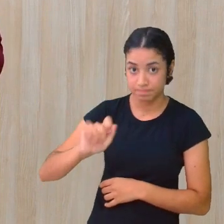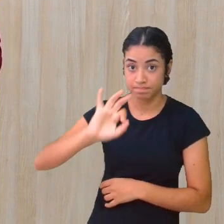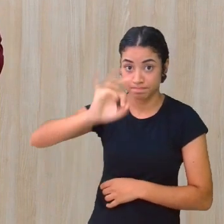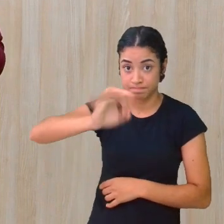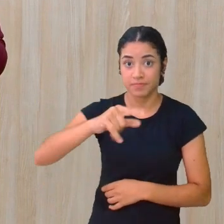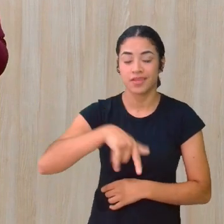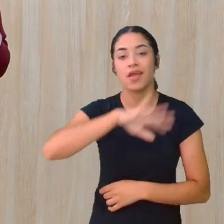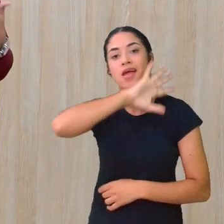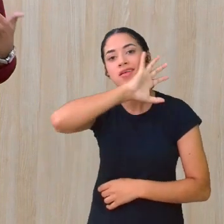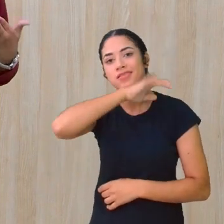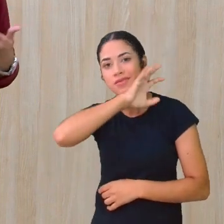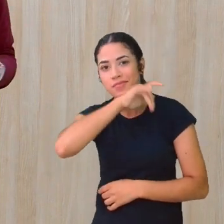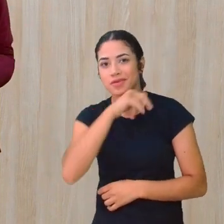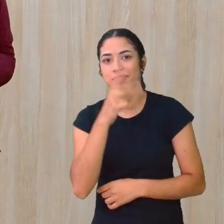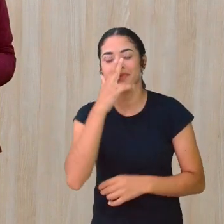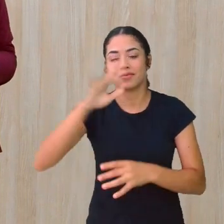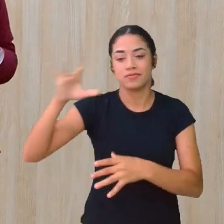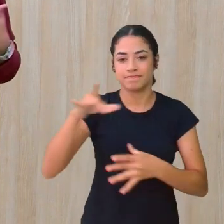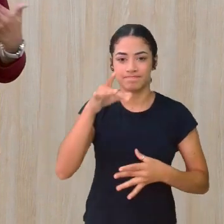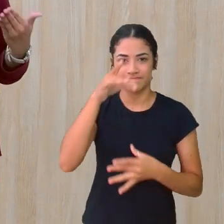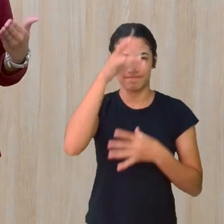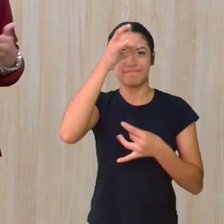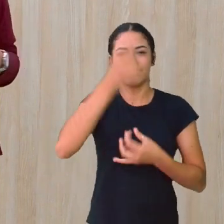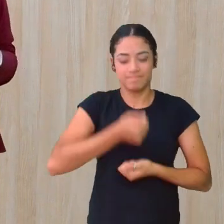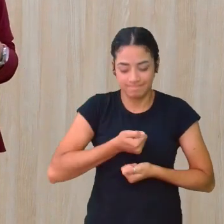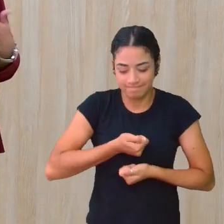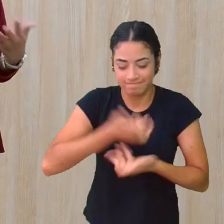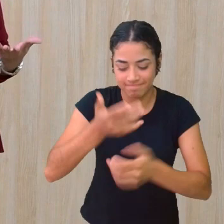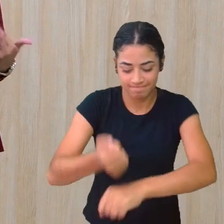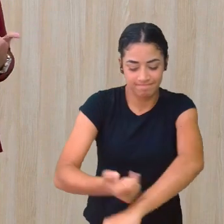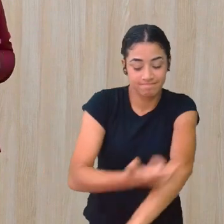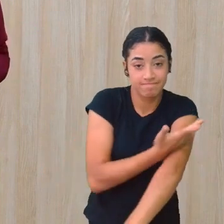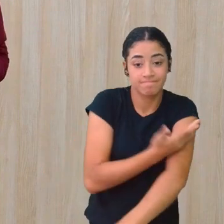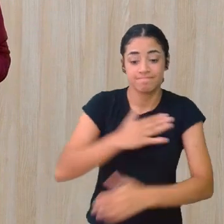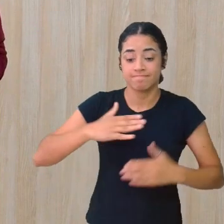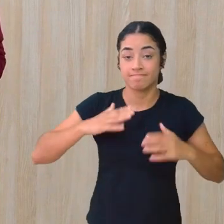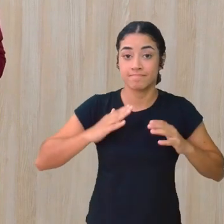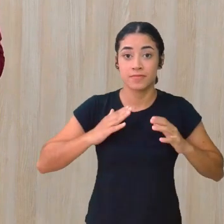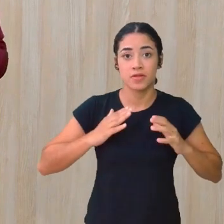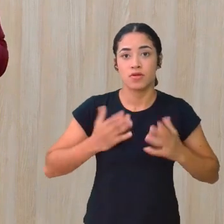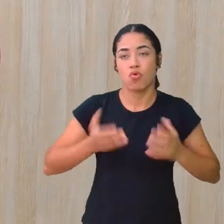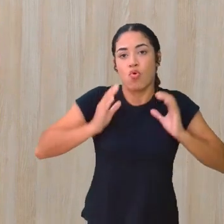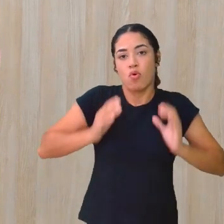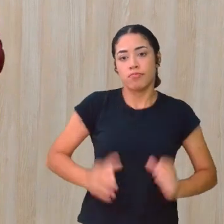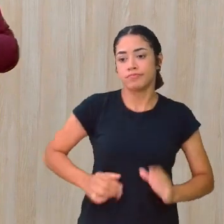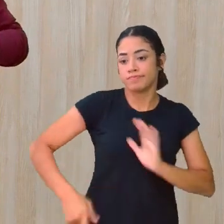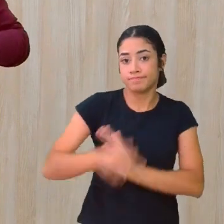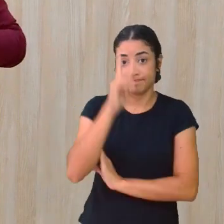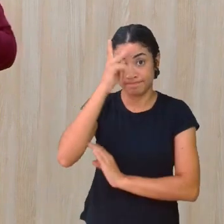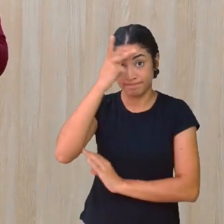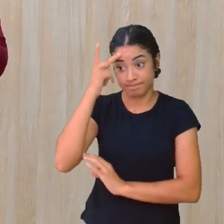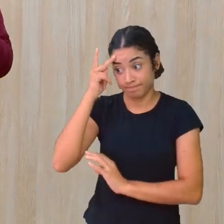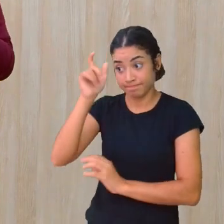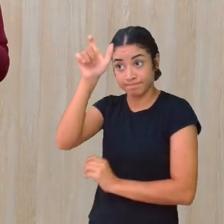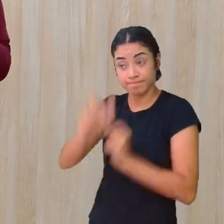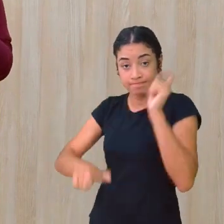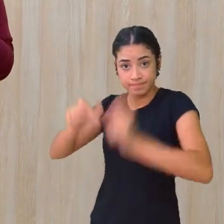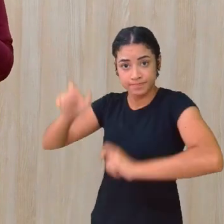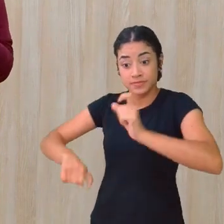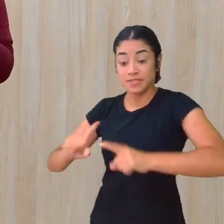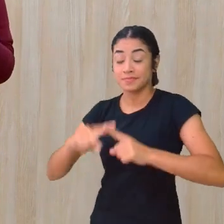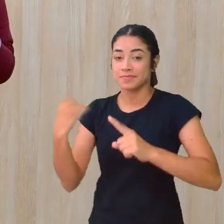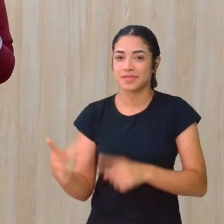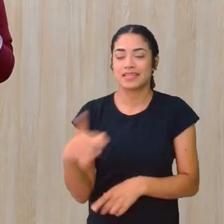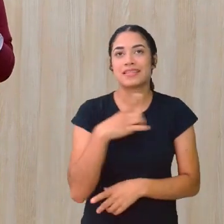Sendo personificados E tendo as emoções E tendo o comportamento De pessoas Mas Tem sempre ali